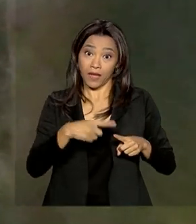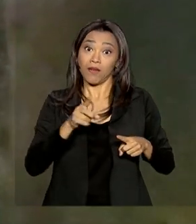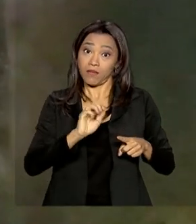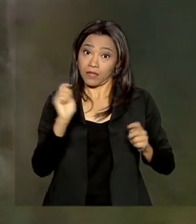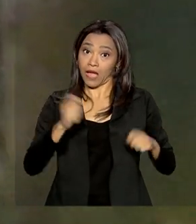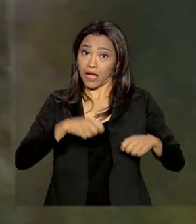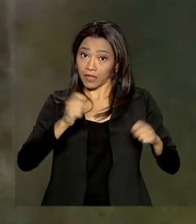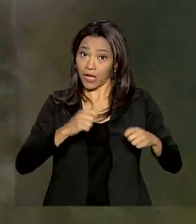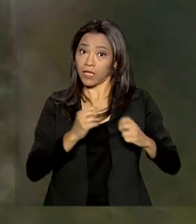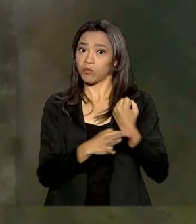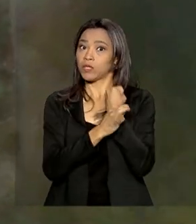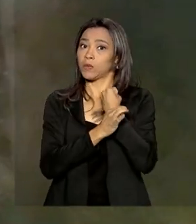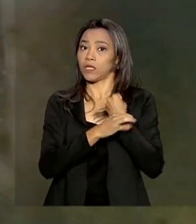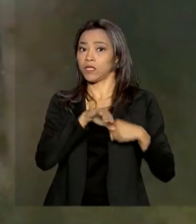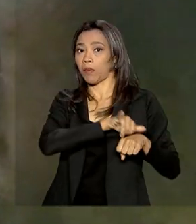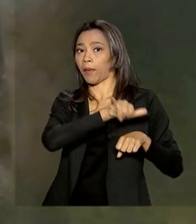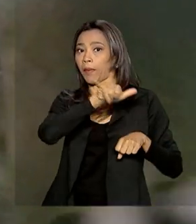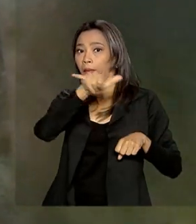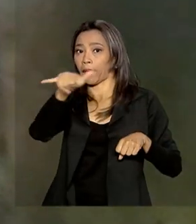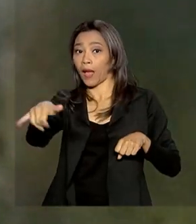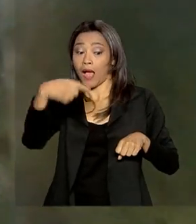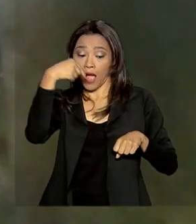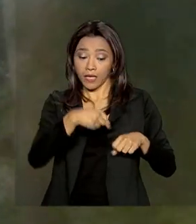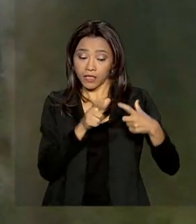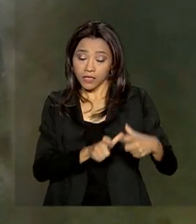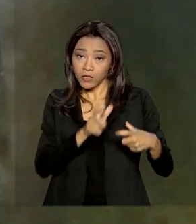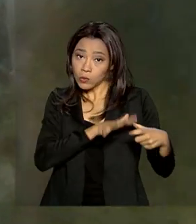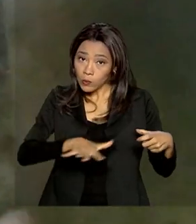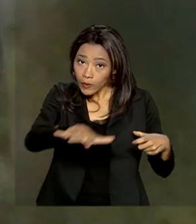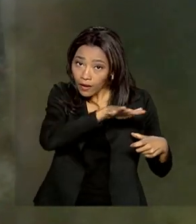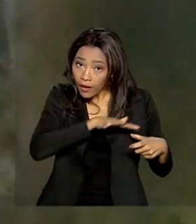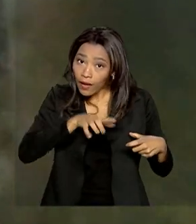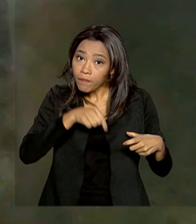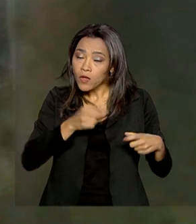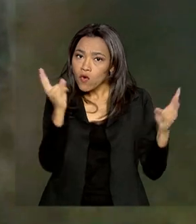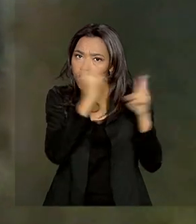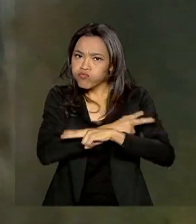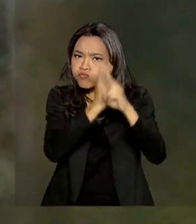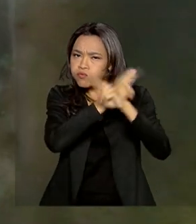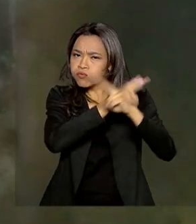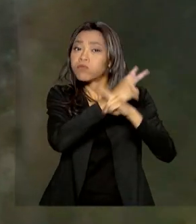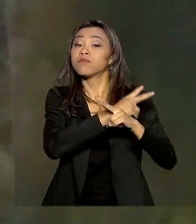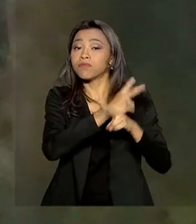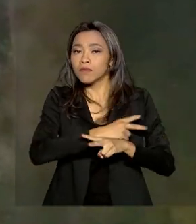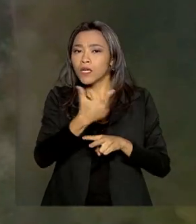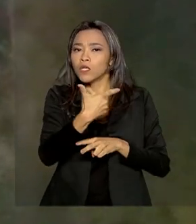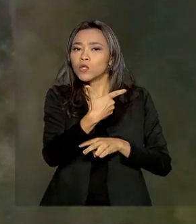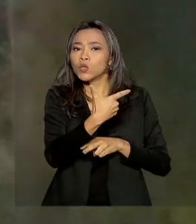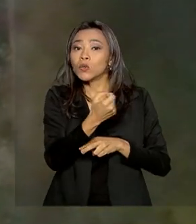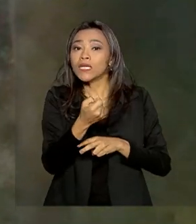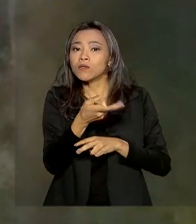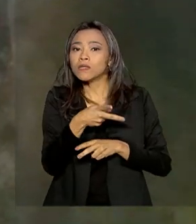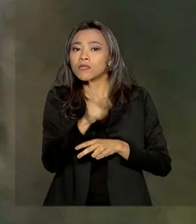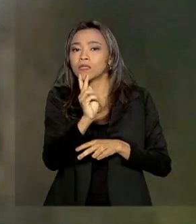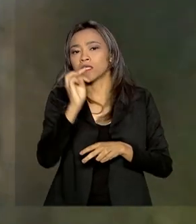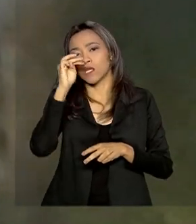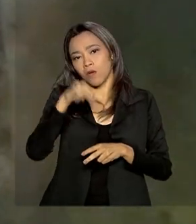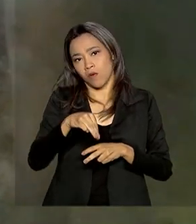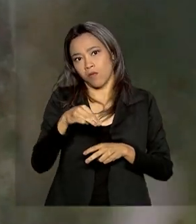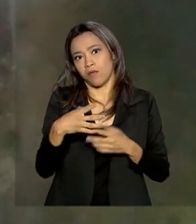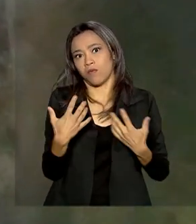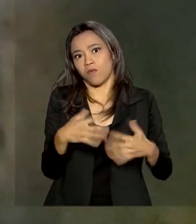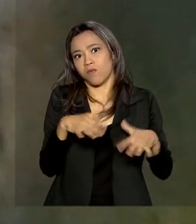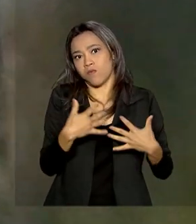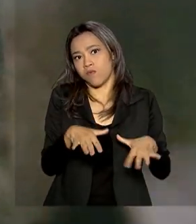ser realizado com segurança. Para se ter uma ideia, aqui nesta região do planeta, os ventos podem chegar a 200 quilômetros por hora.